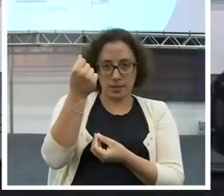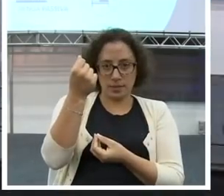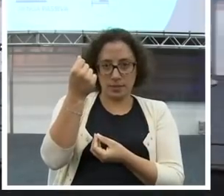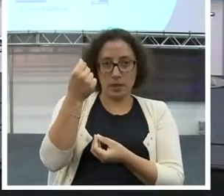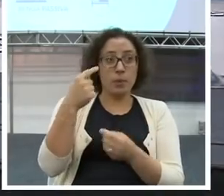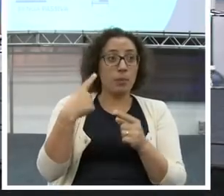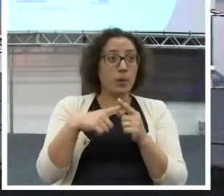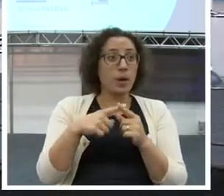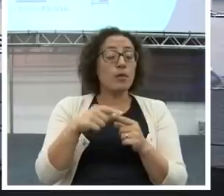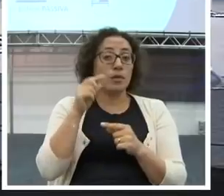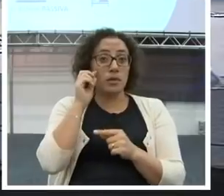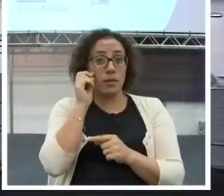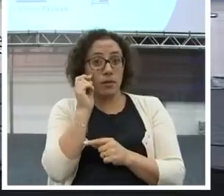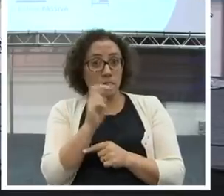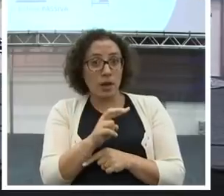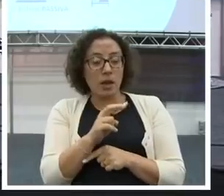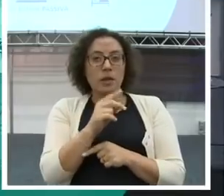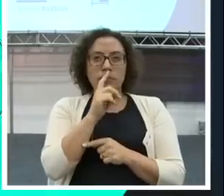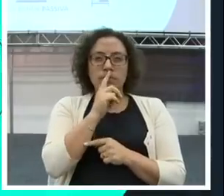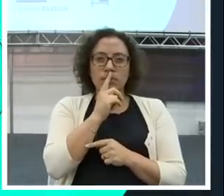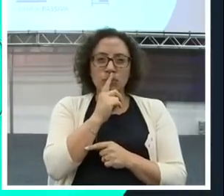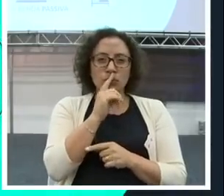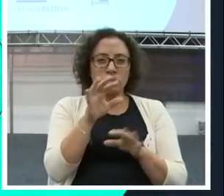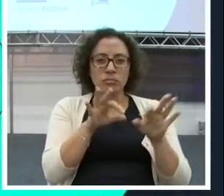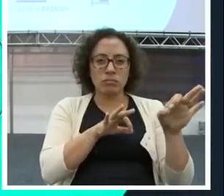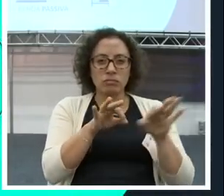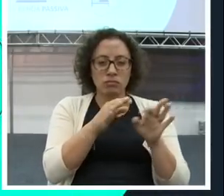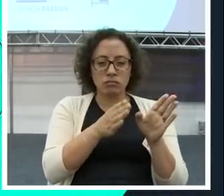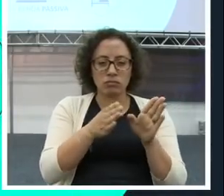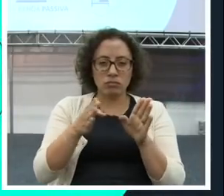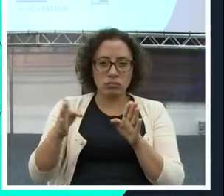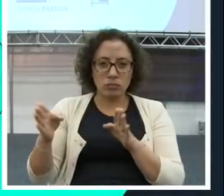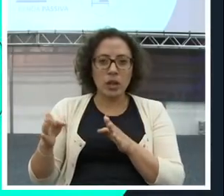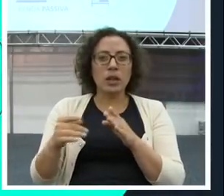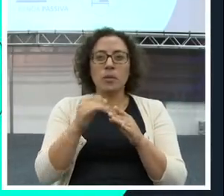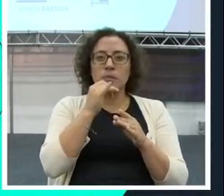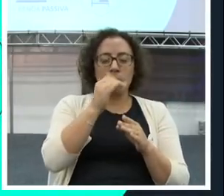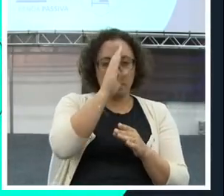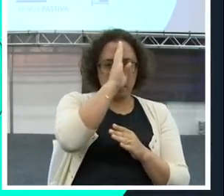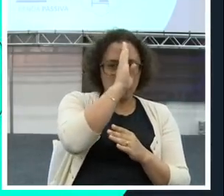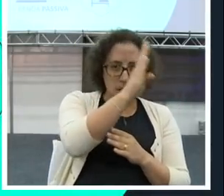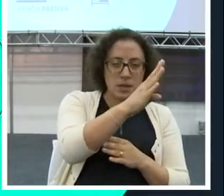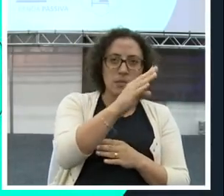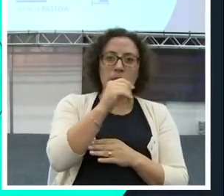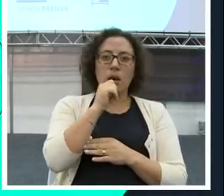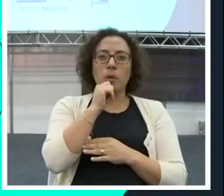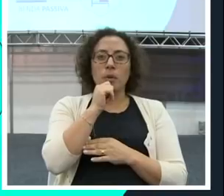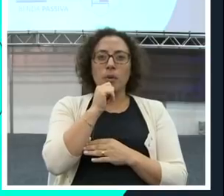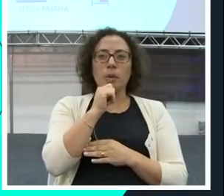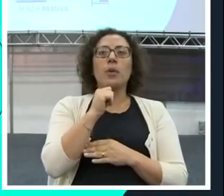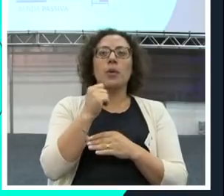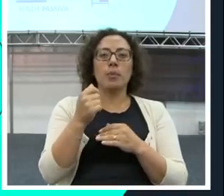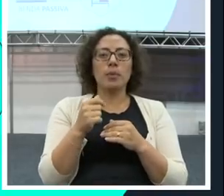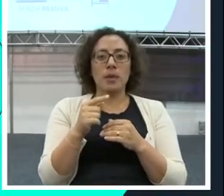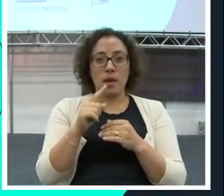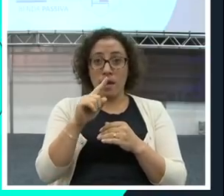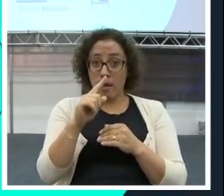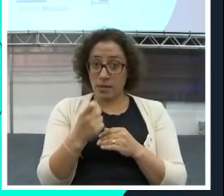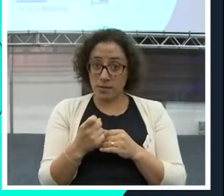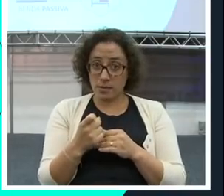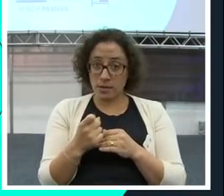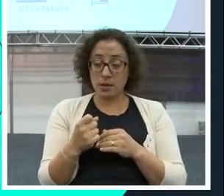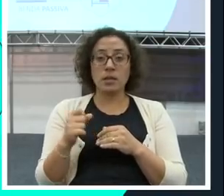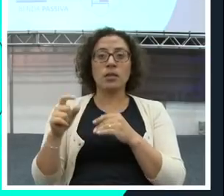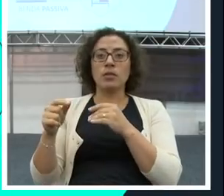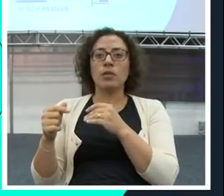olhar e vai criar planos de renda. Renda principal, renda extra e renda passiva. A renda